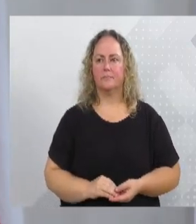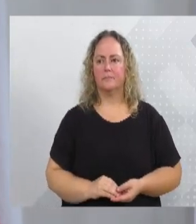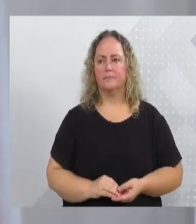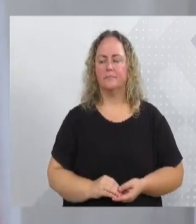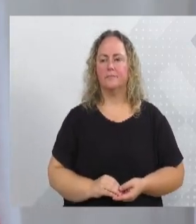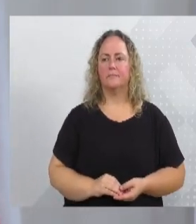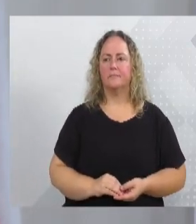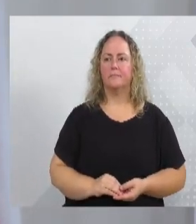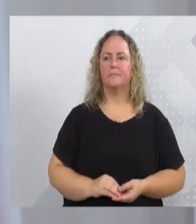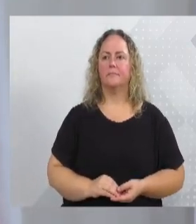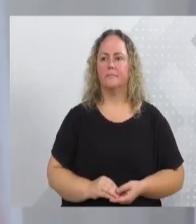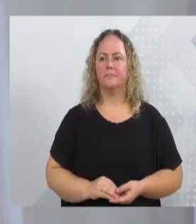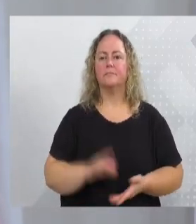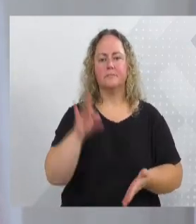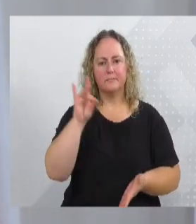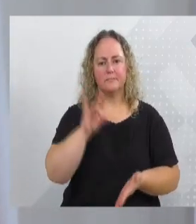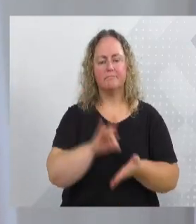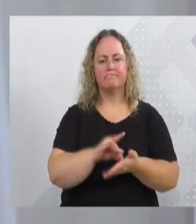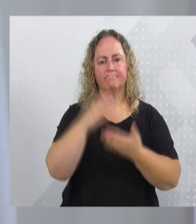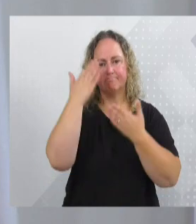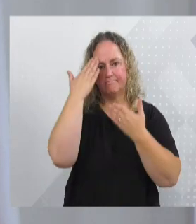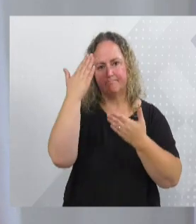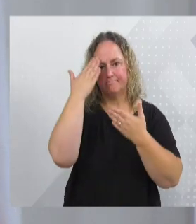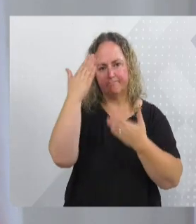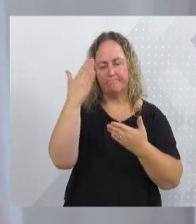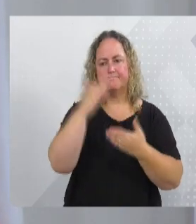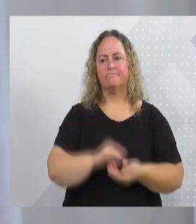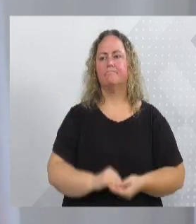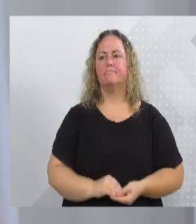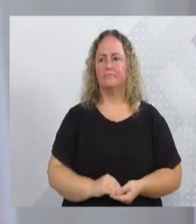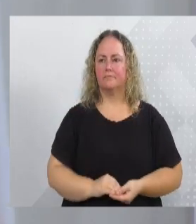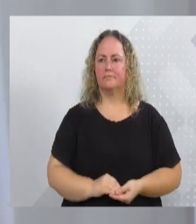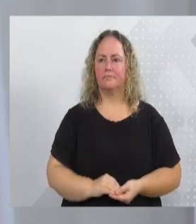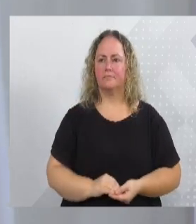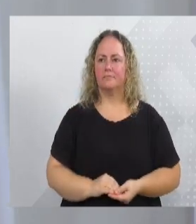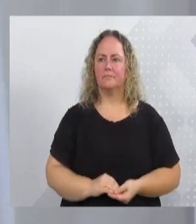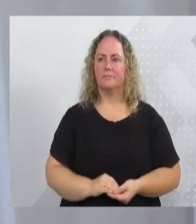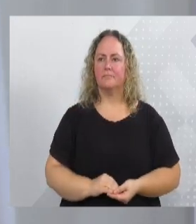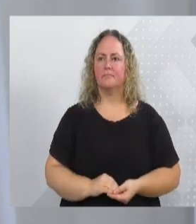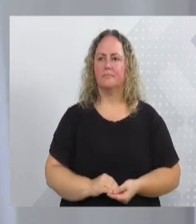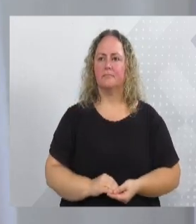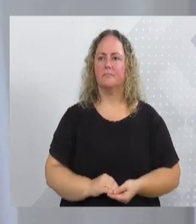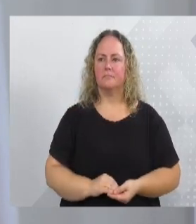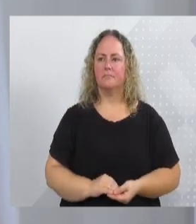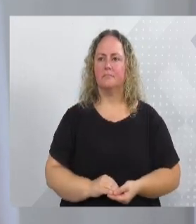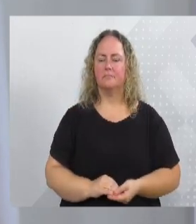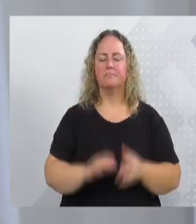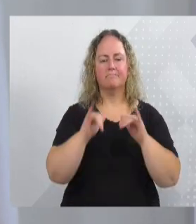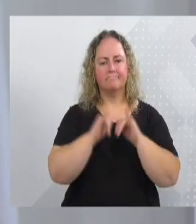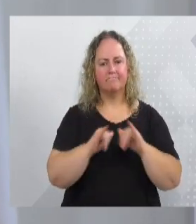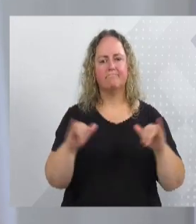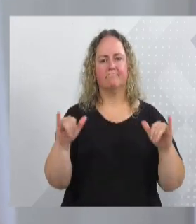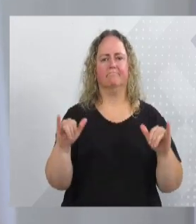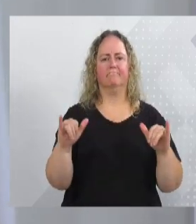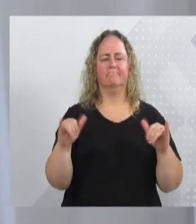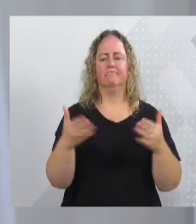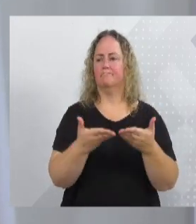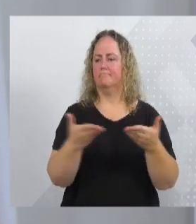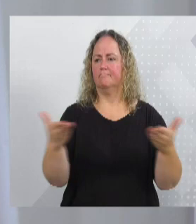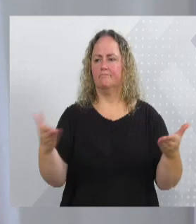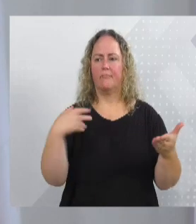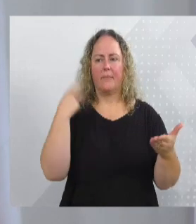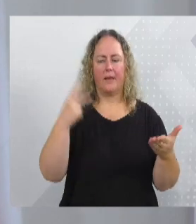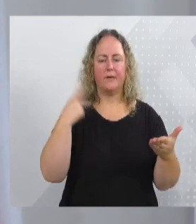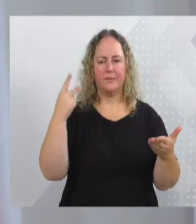Só gostaria de realmente agradecer e falar, talvez, deixar uma mensagem, um recado para os novos vereadores.